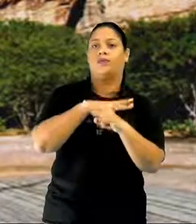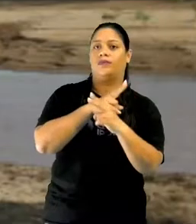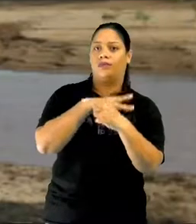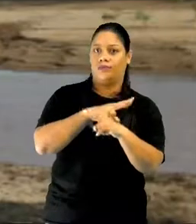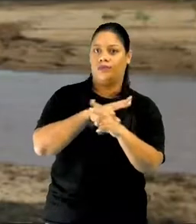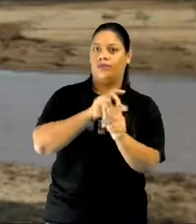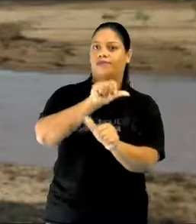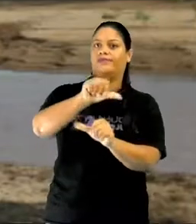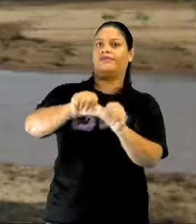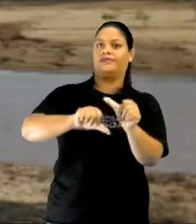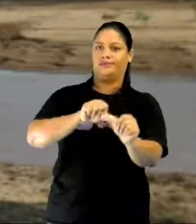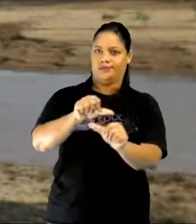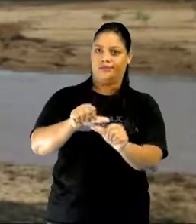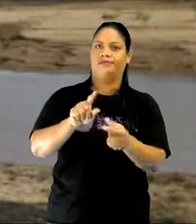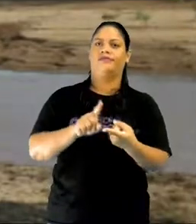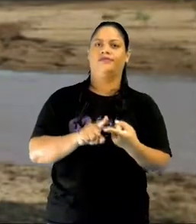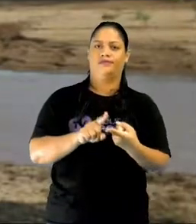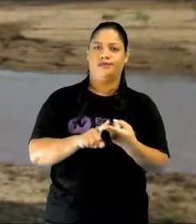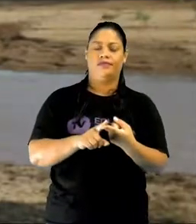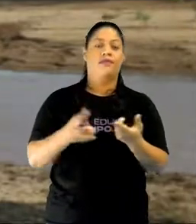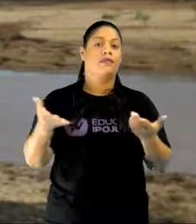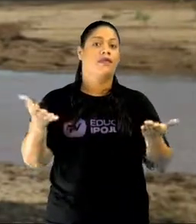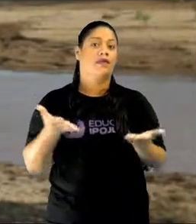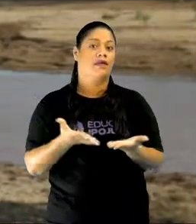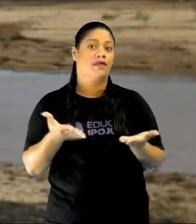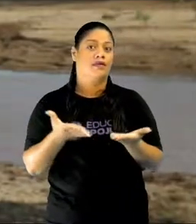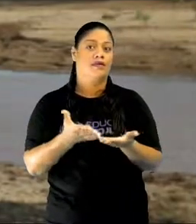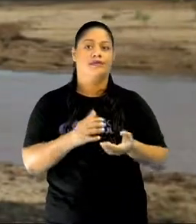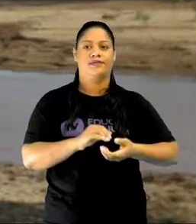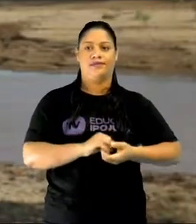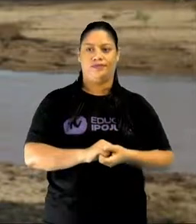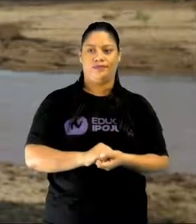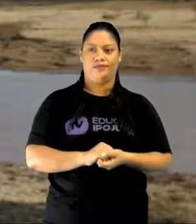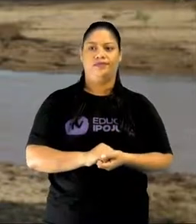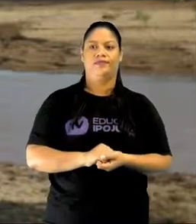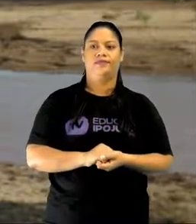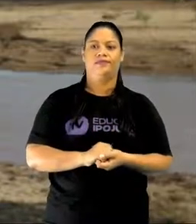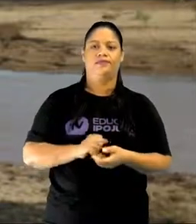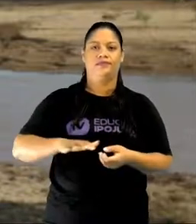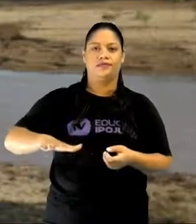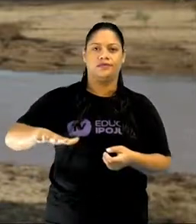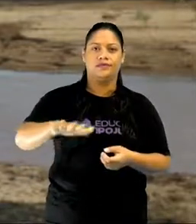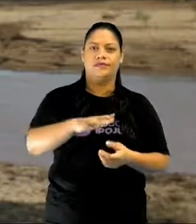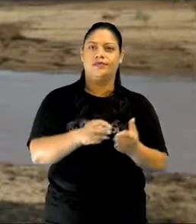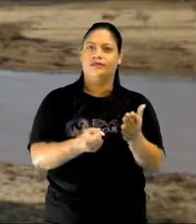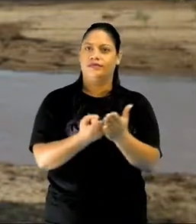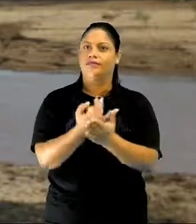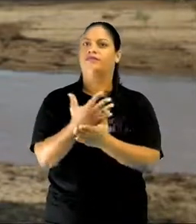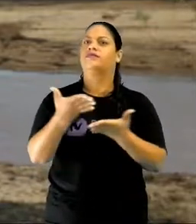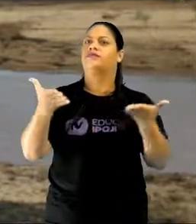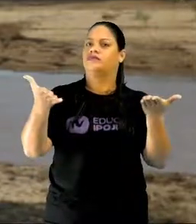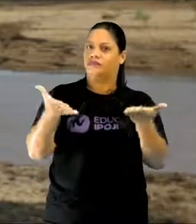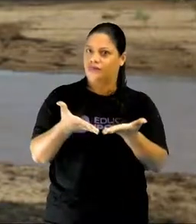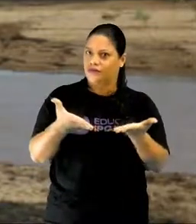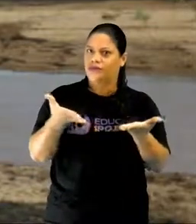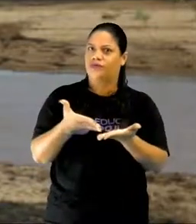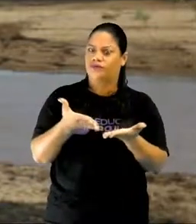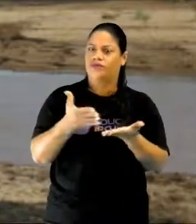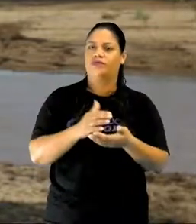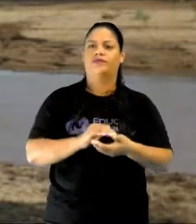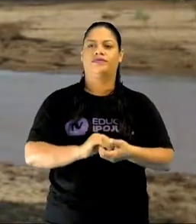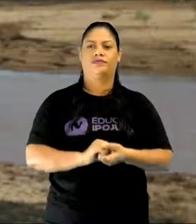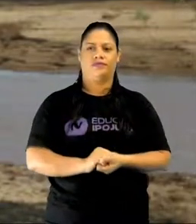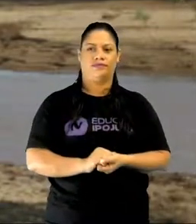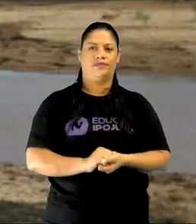Ok? Vamos falar agora um pouquinho sobre assoreamento, que é um fenômeno que está acontecendo muito hoje no